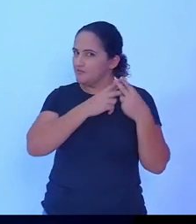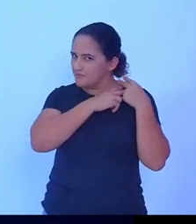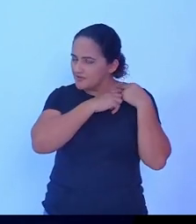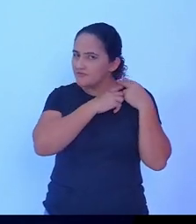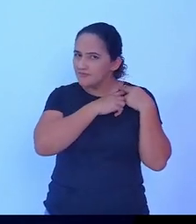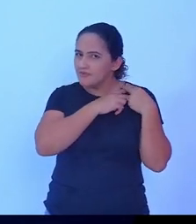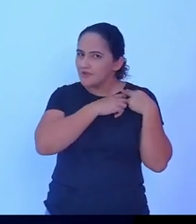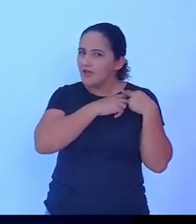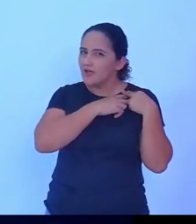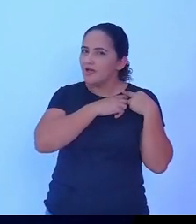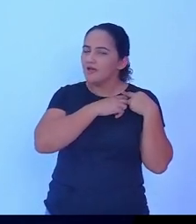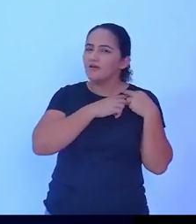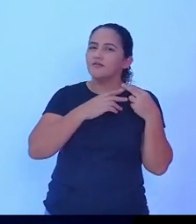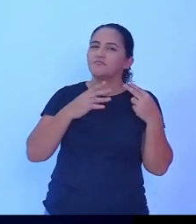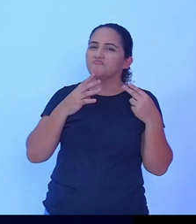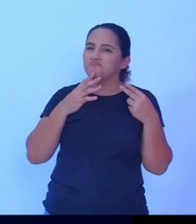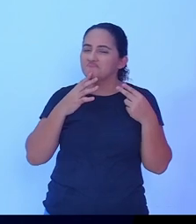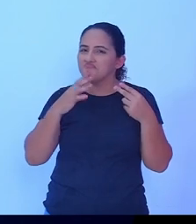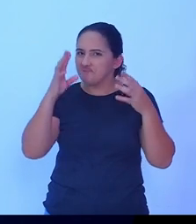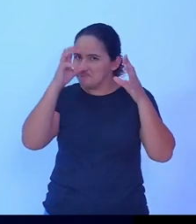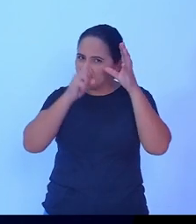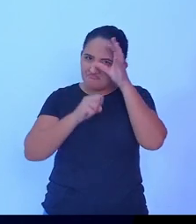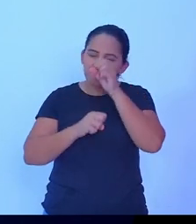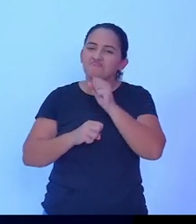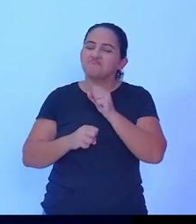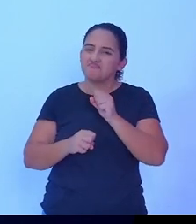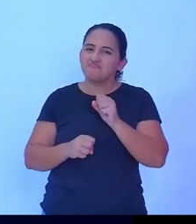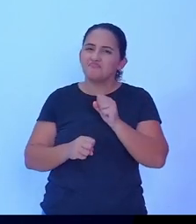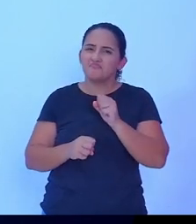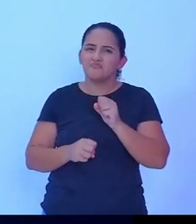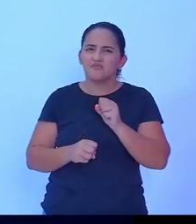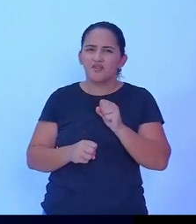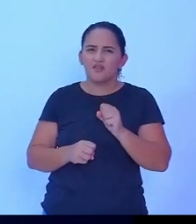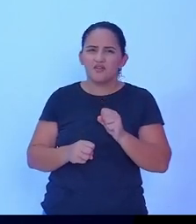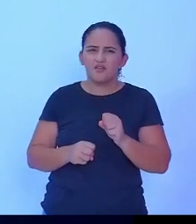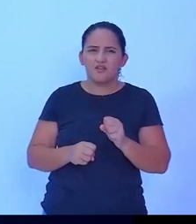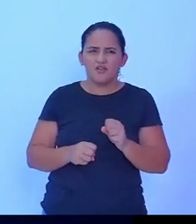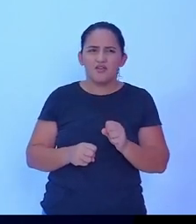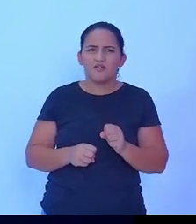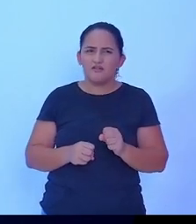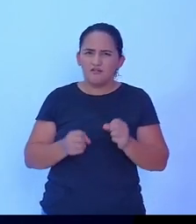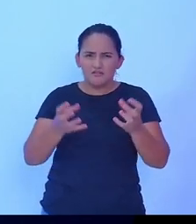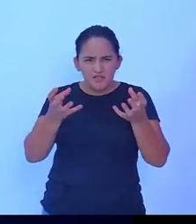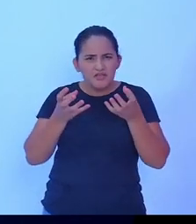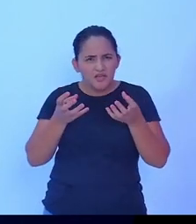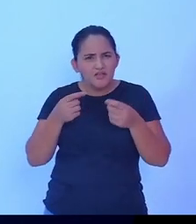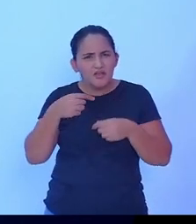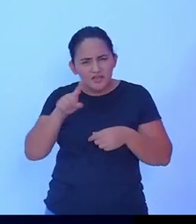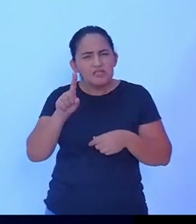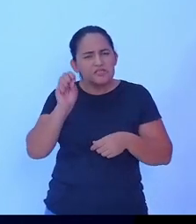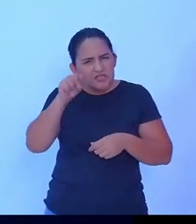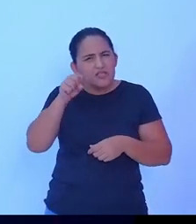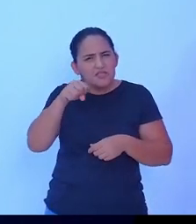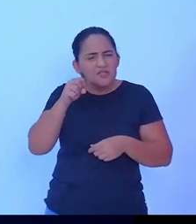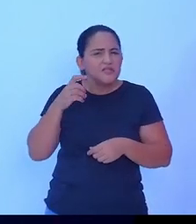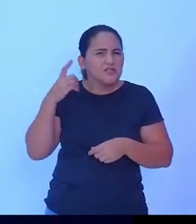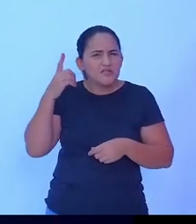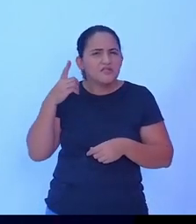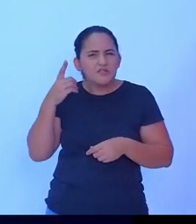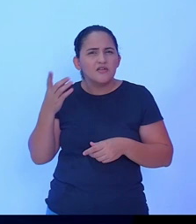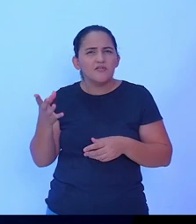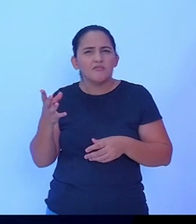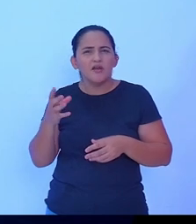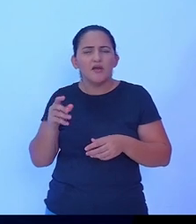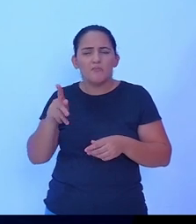e a gente torce para que dê certo então, que ela saia a deputada ou outro cargo qualquer e nós estamos